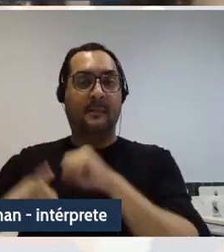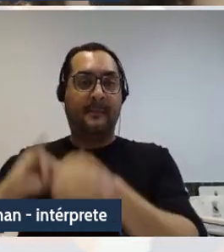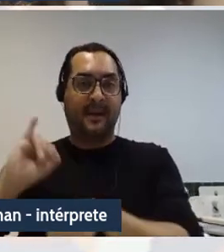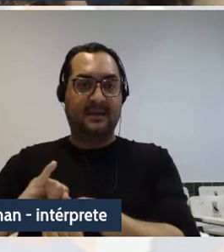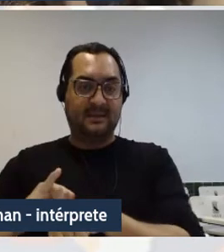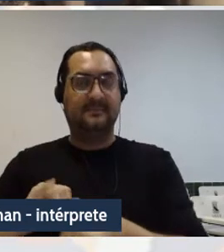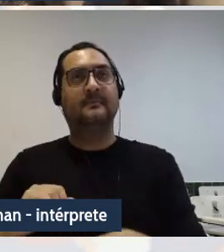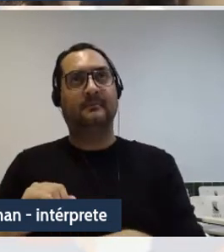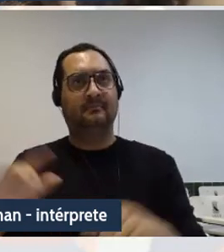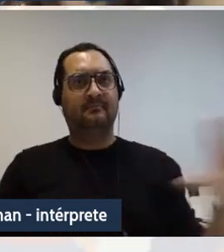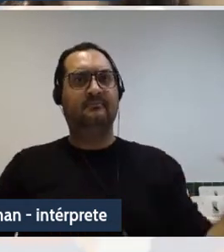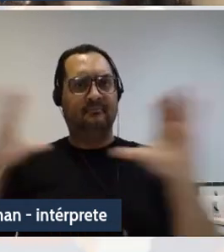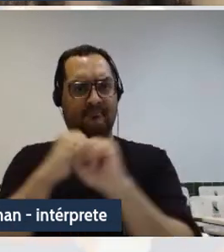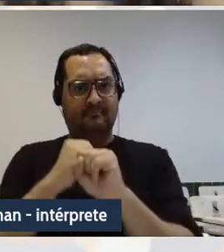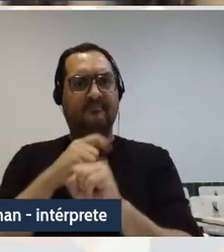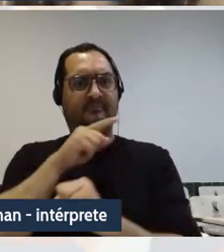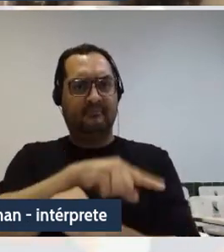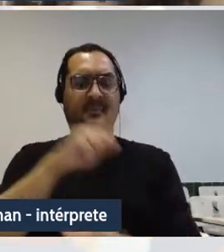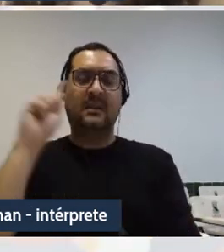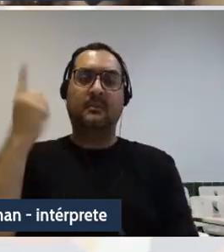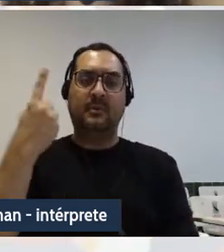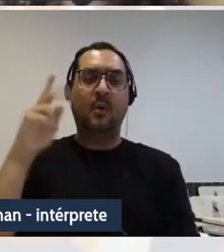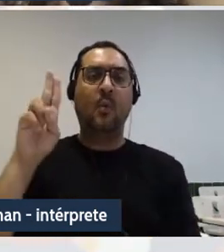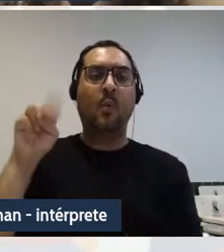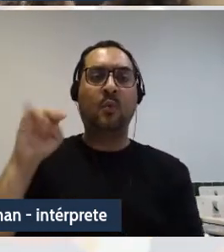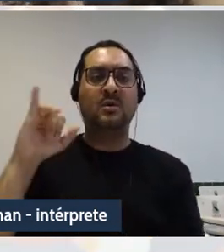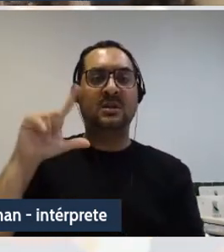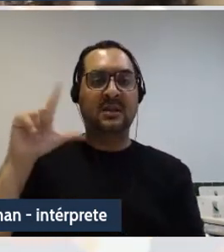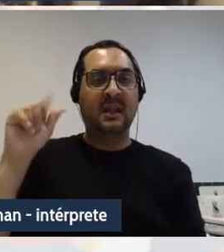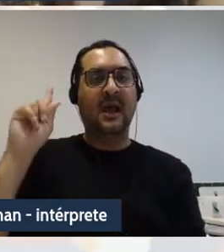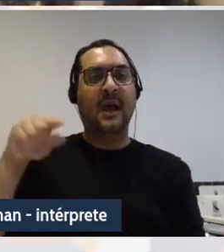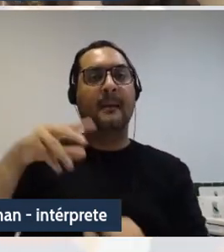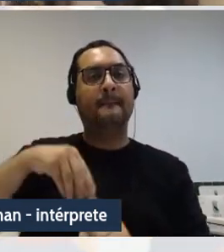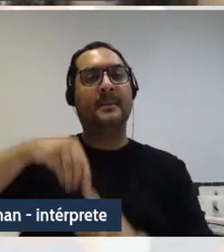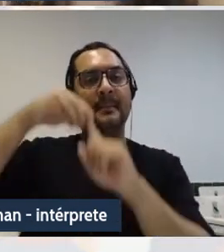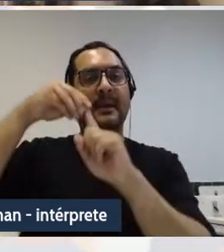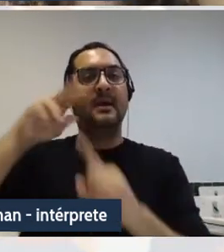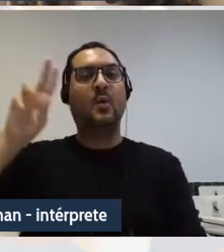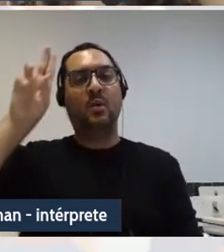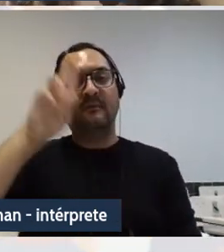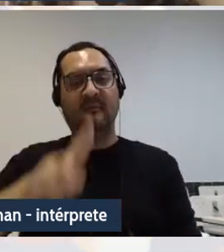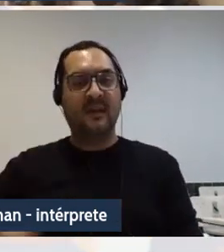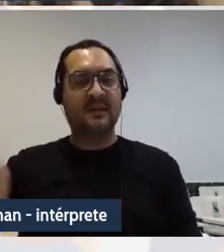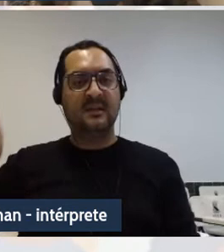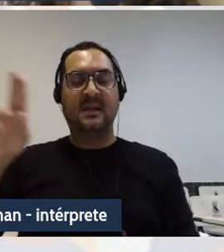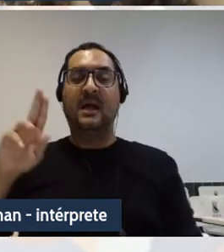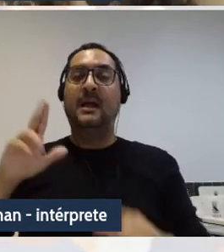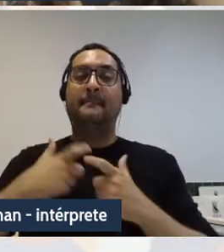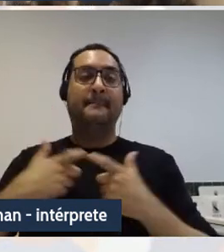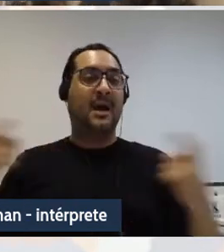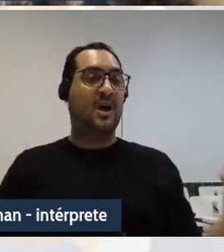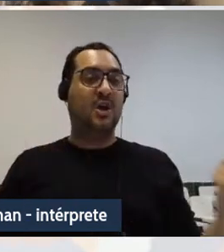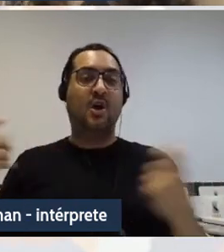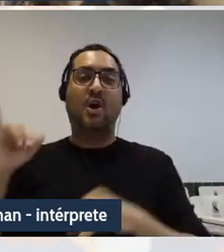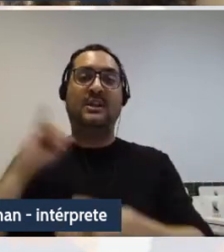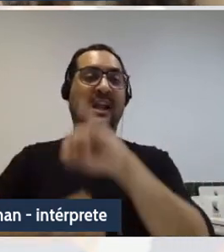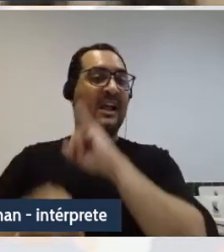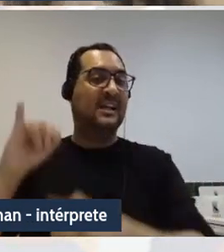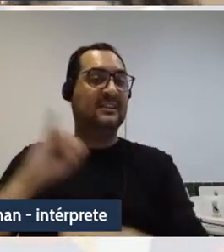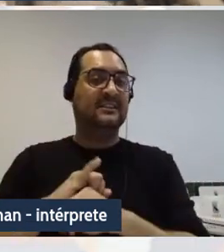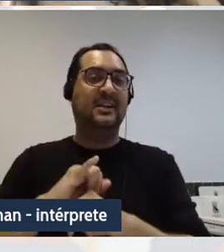institucional, a UNILA é a primeira colocada entre as universidades brasileiras com maior nível de internacionalização na graduação,